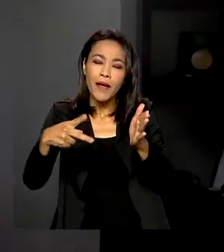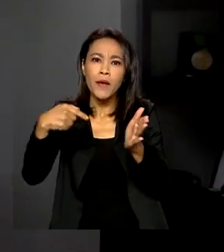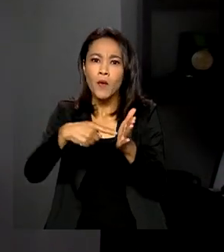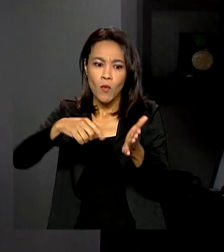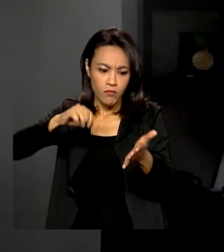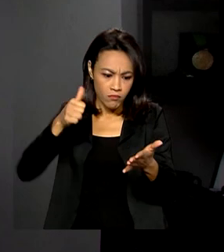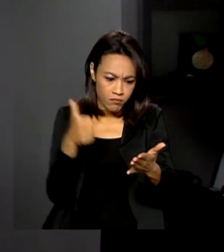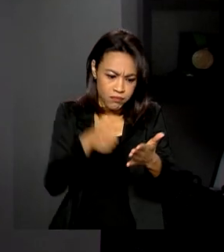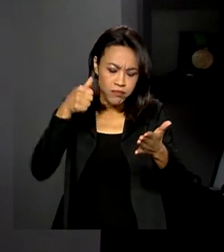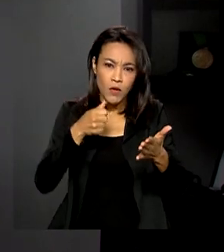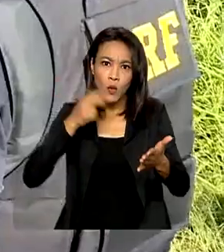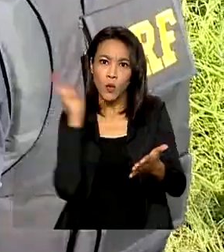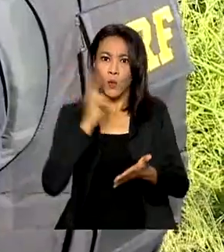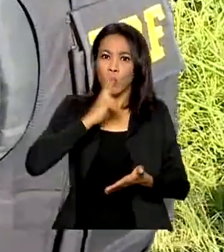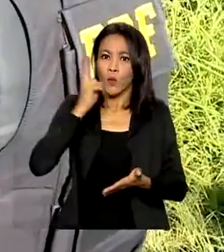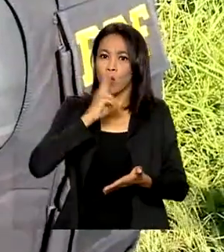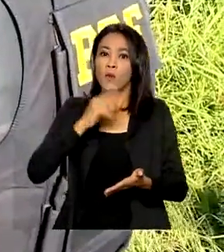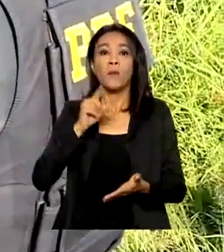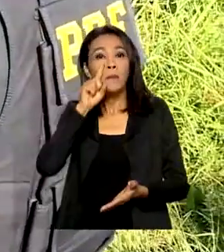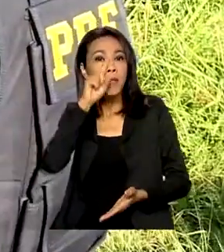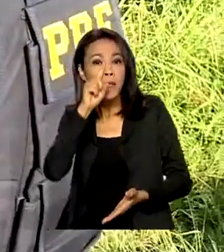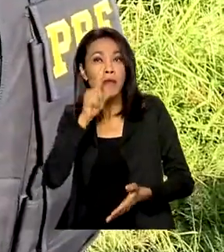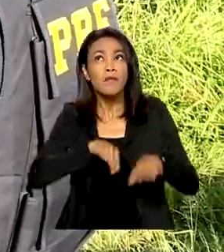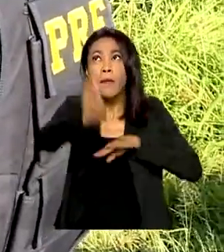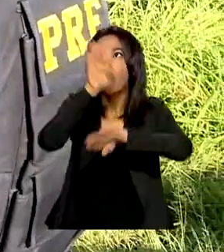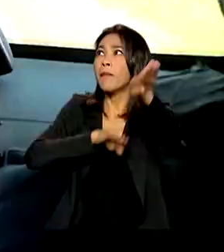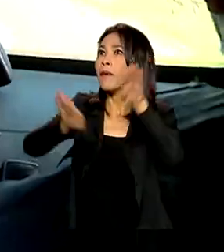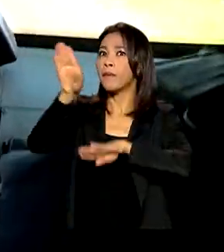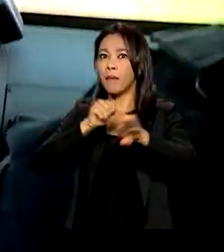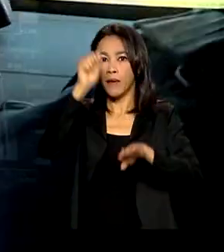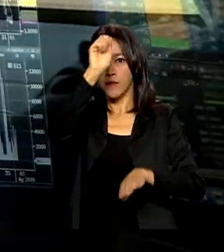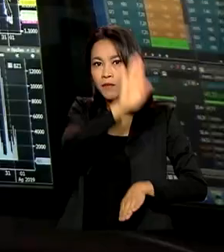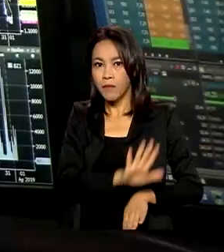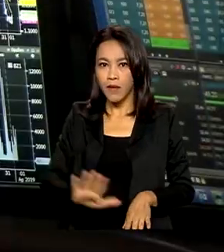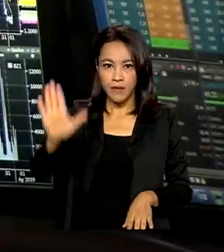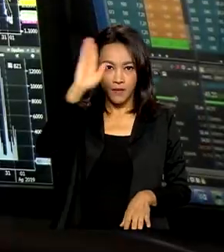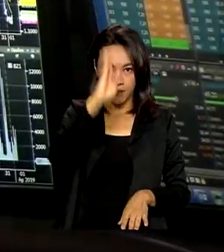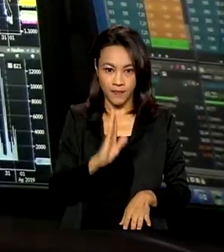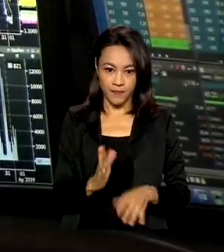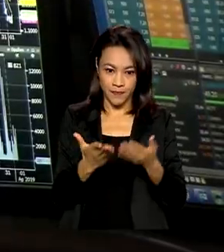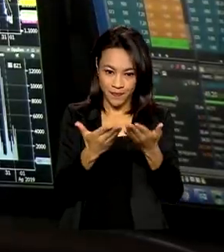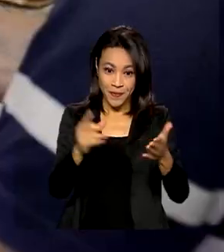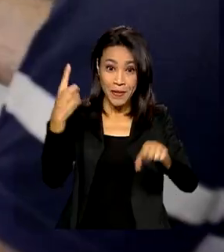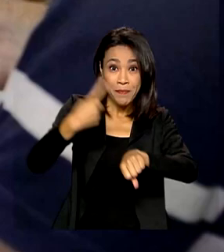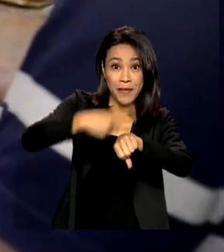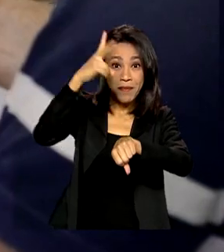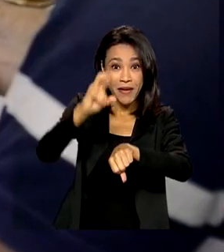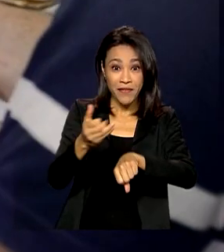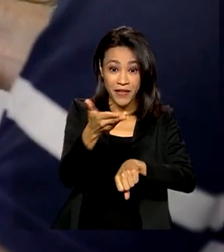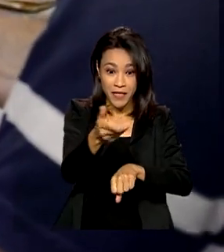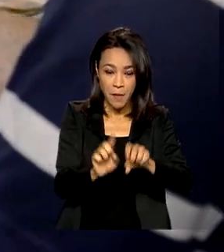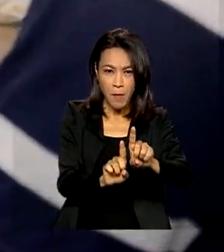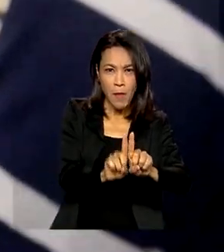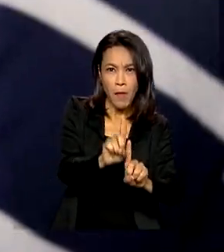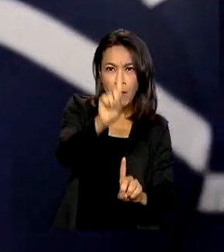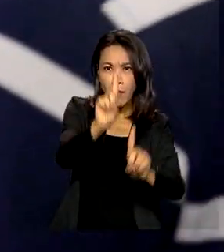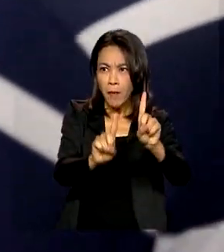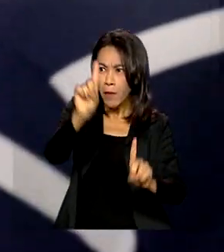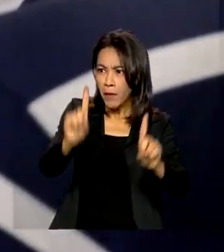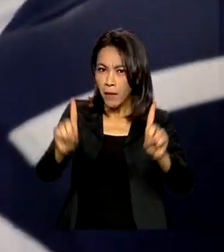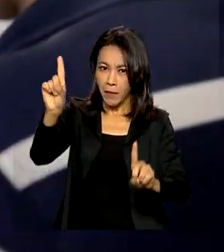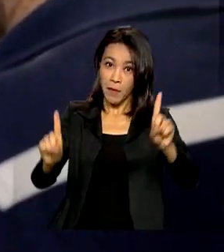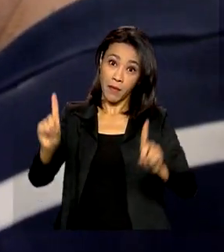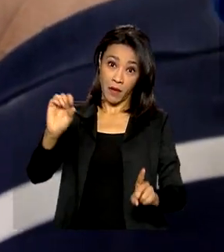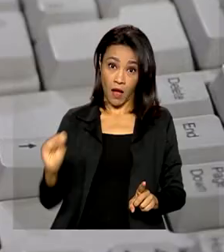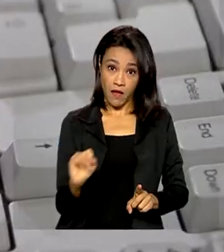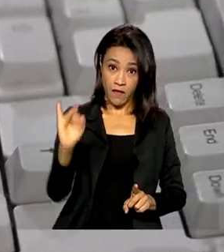para situações de risco nas rodovias do país. Pela primeira vez, mercado financeiro projeta inflação